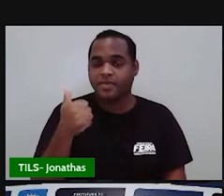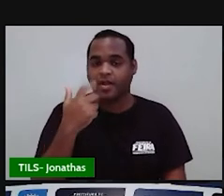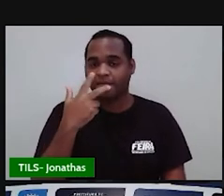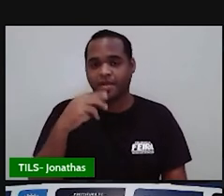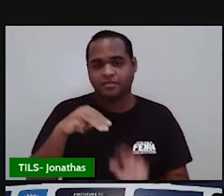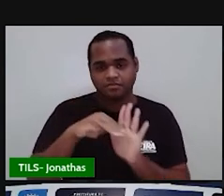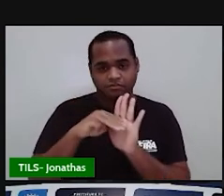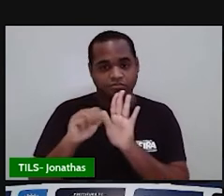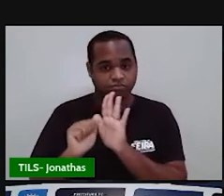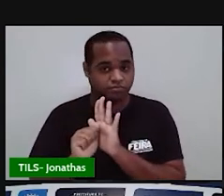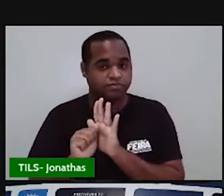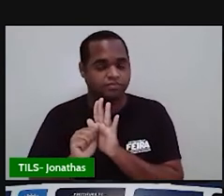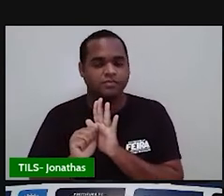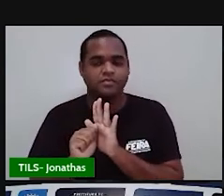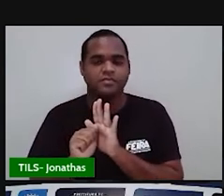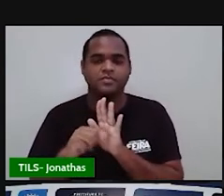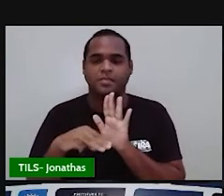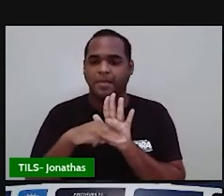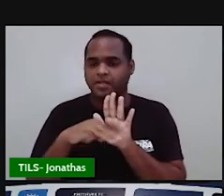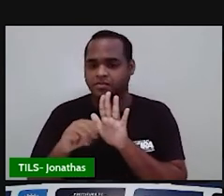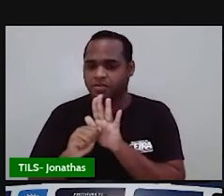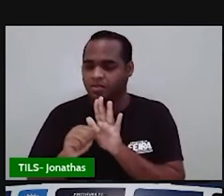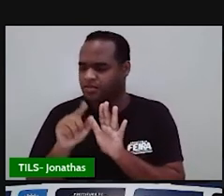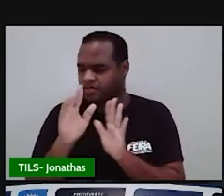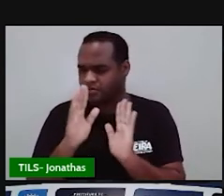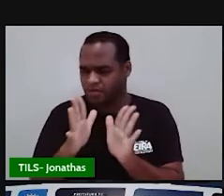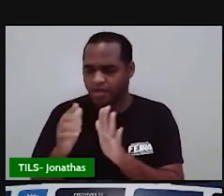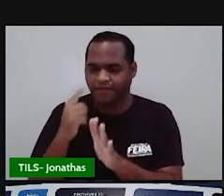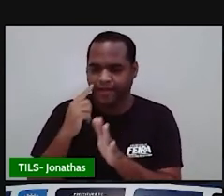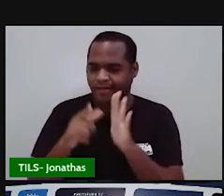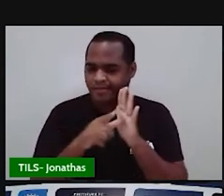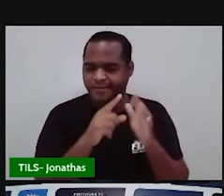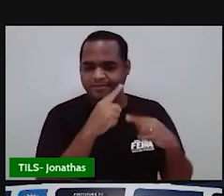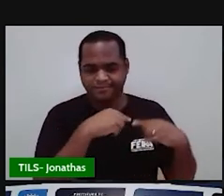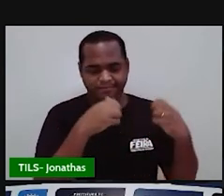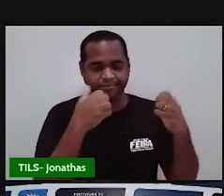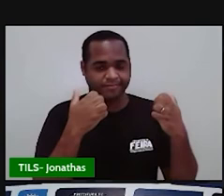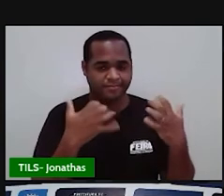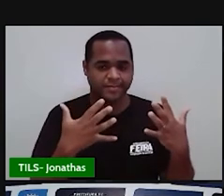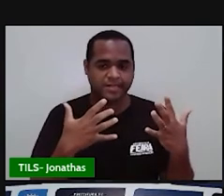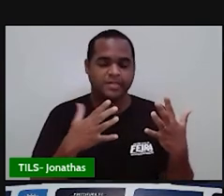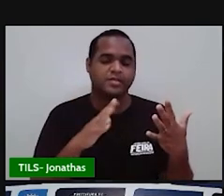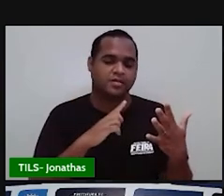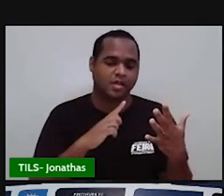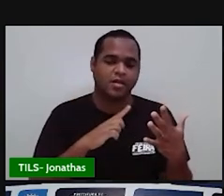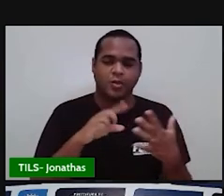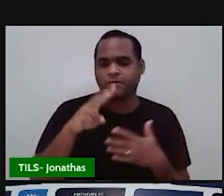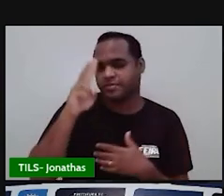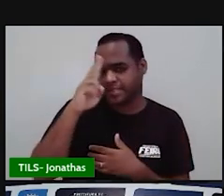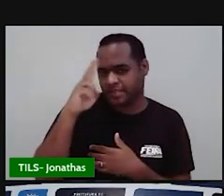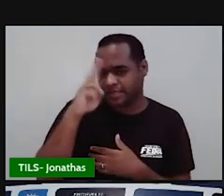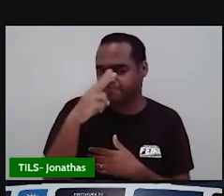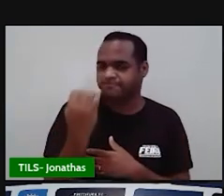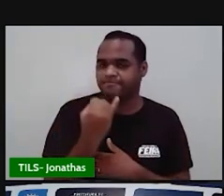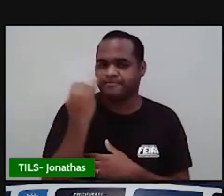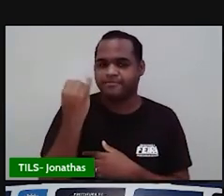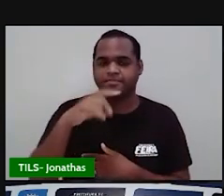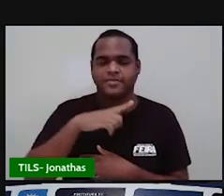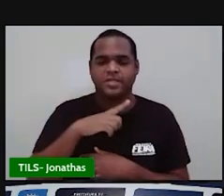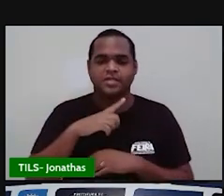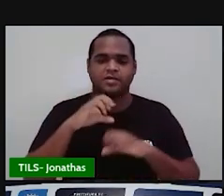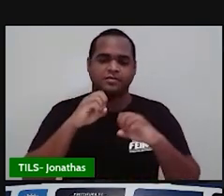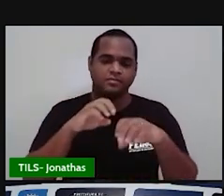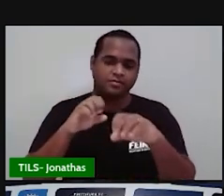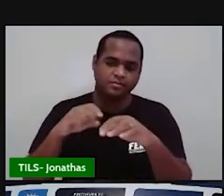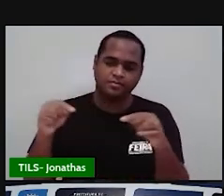aritmética que já foi vista em aulas anteriores. Eu só estou te fazendo relembrar, porque essa aula aqui